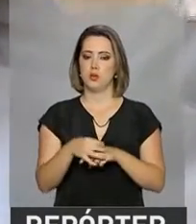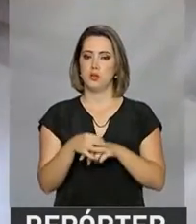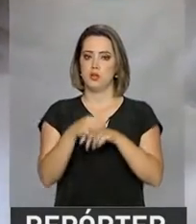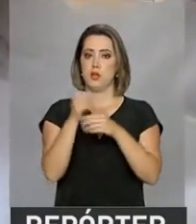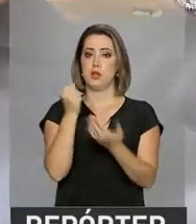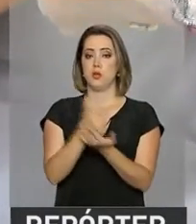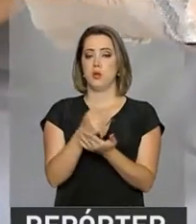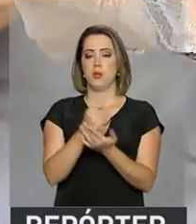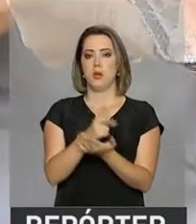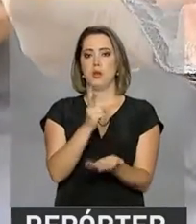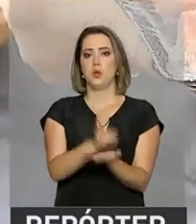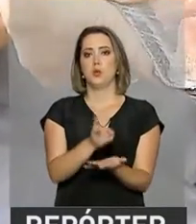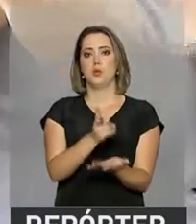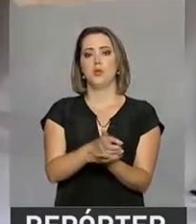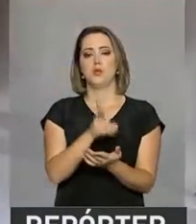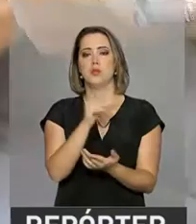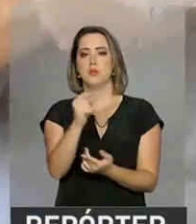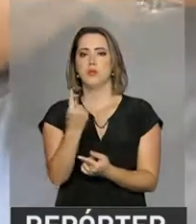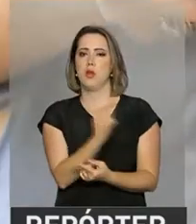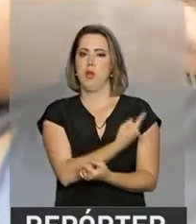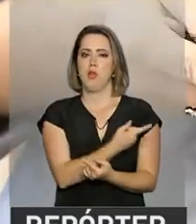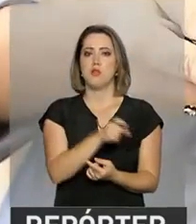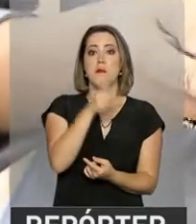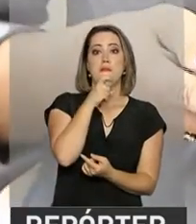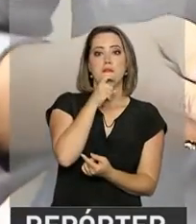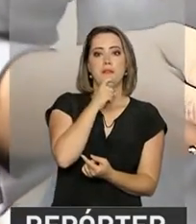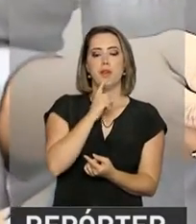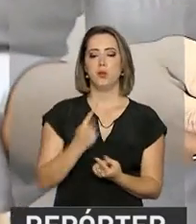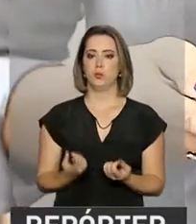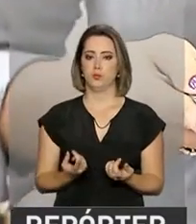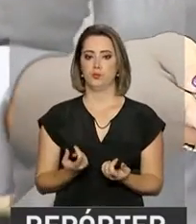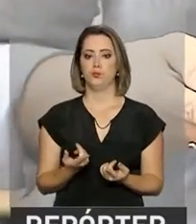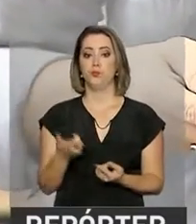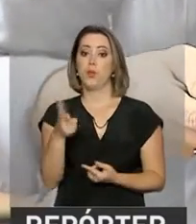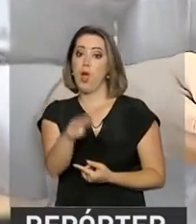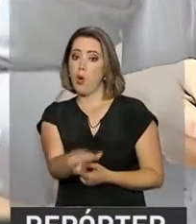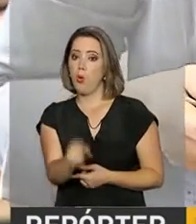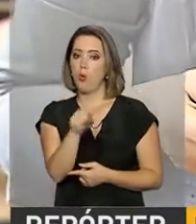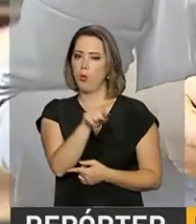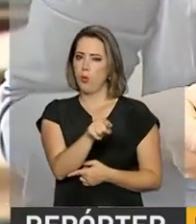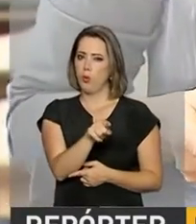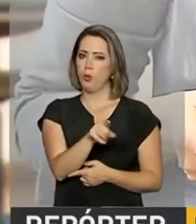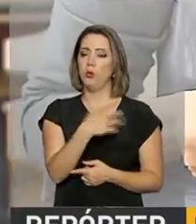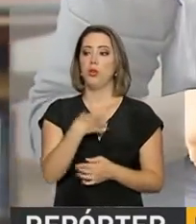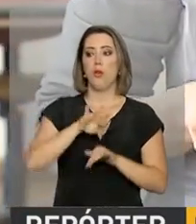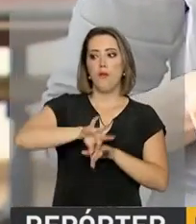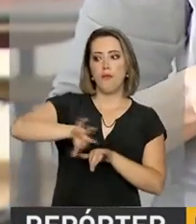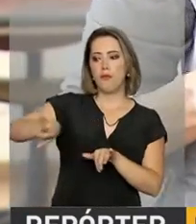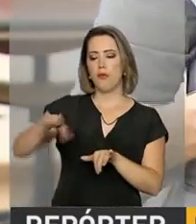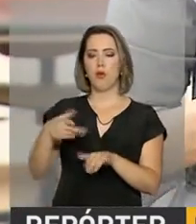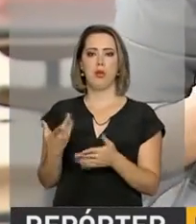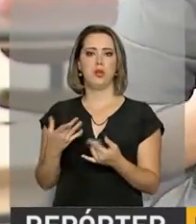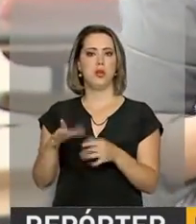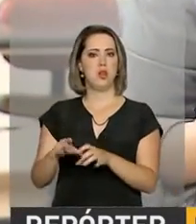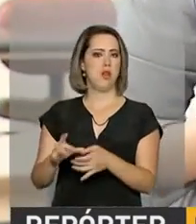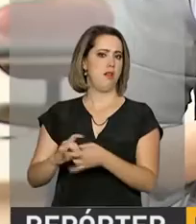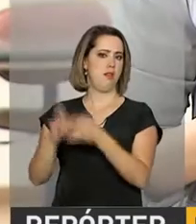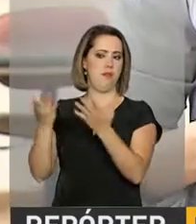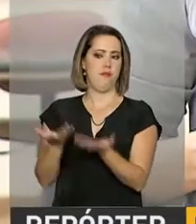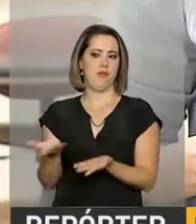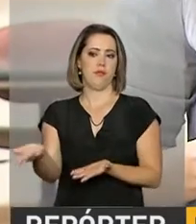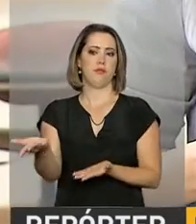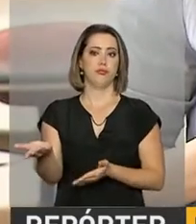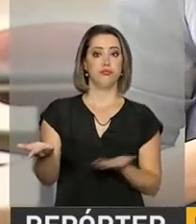dia. Essa ficou sob refrigeração desde a hora que saiu do supermercado. Já essa outra ficou fora da geladeira por mais de 12 horas.